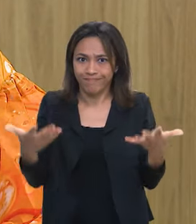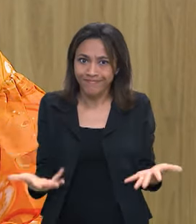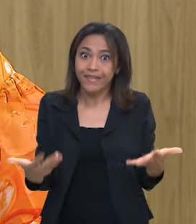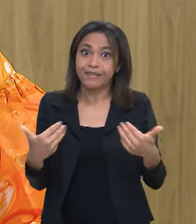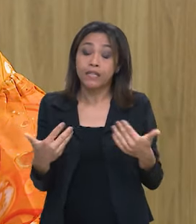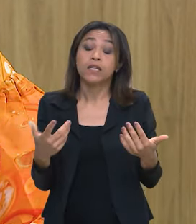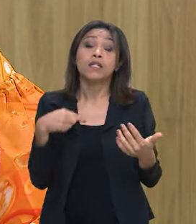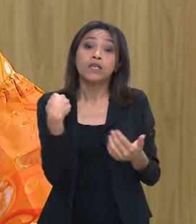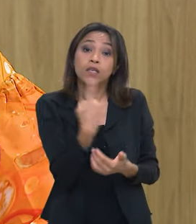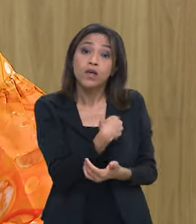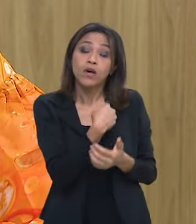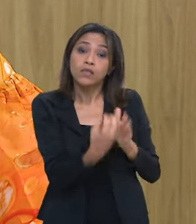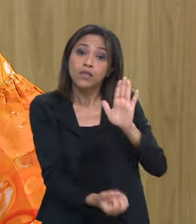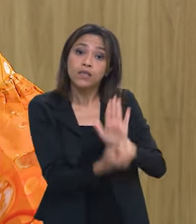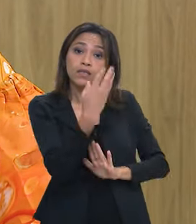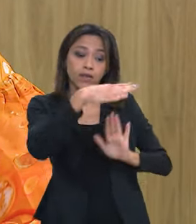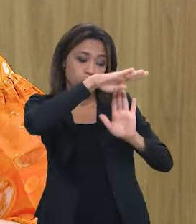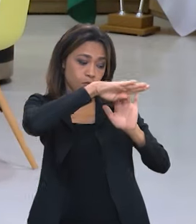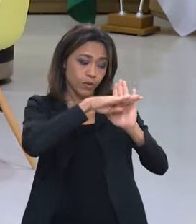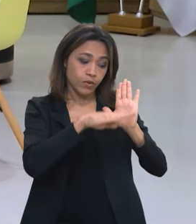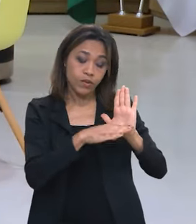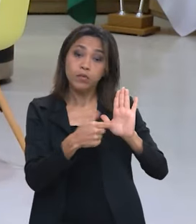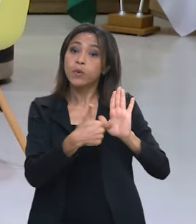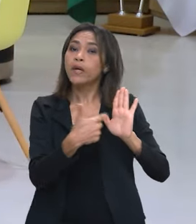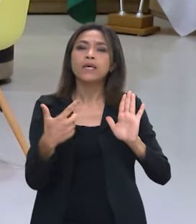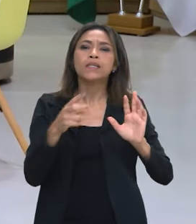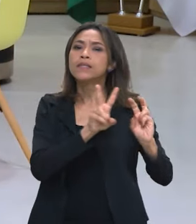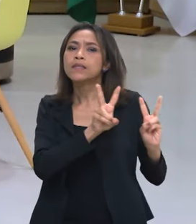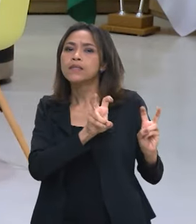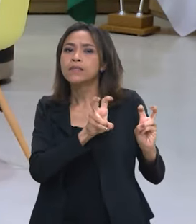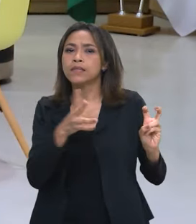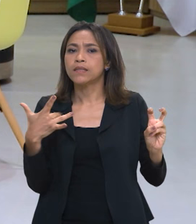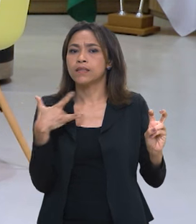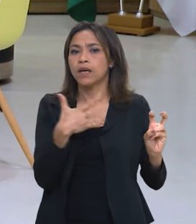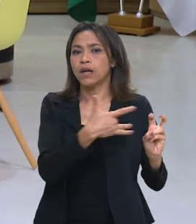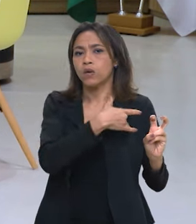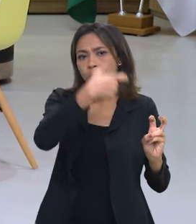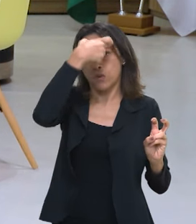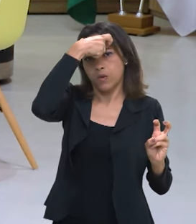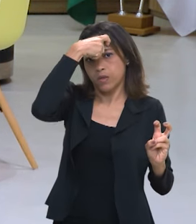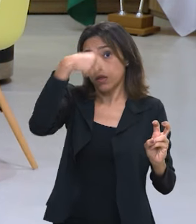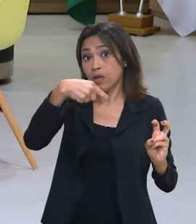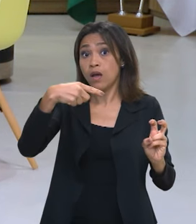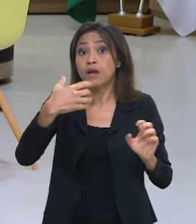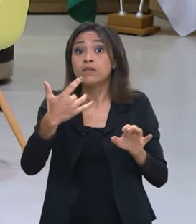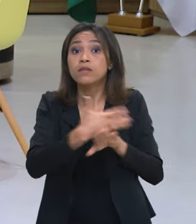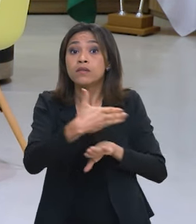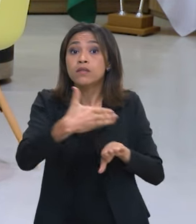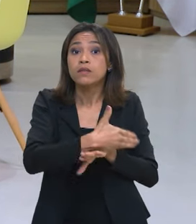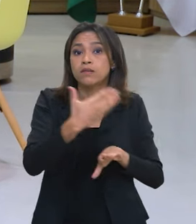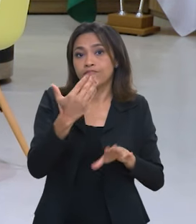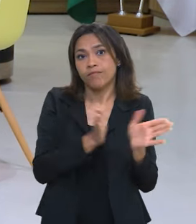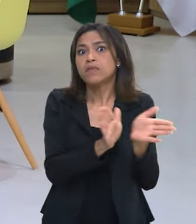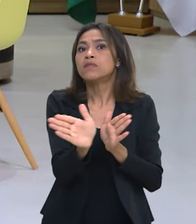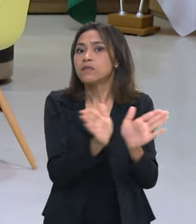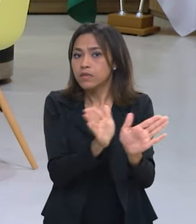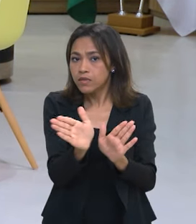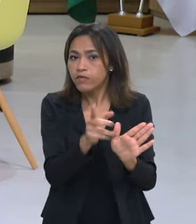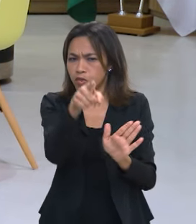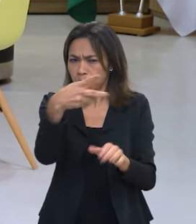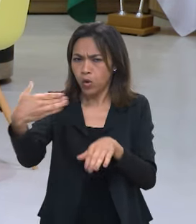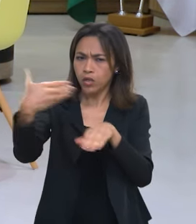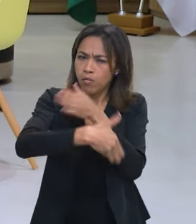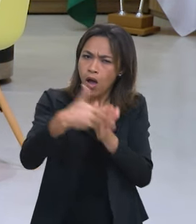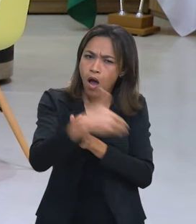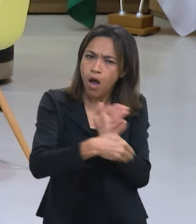de nós termos lançado o programa Saúde Consciência. Ele está acessível no site